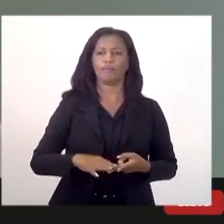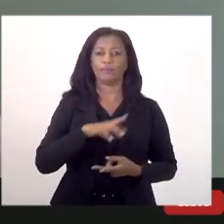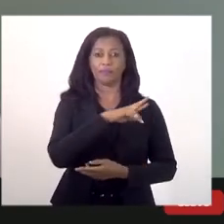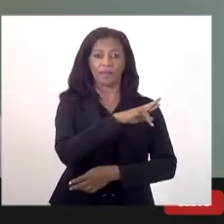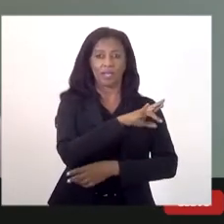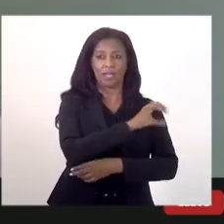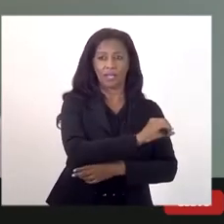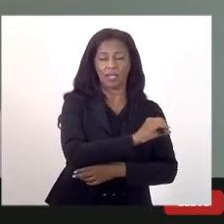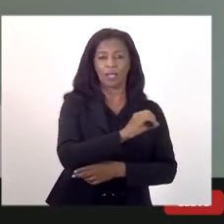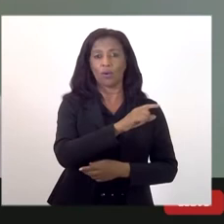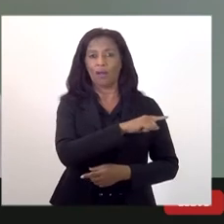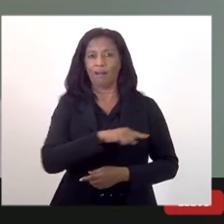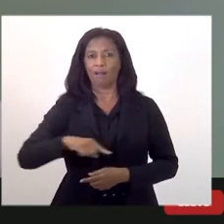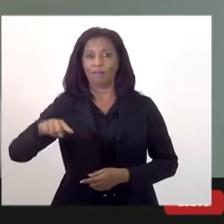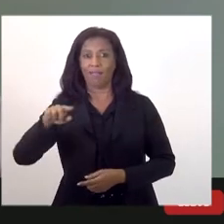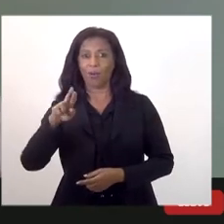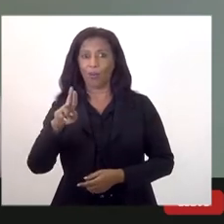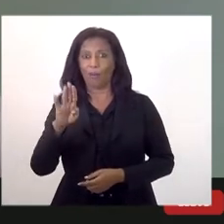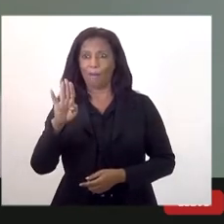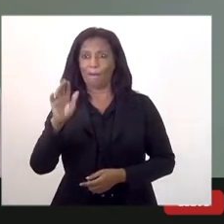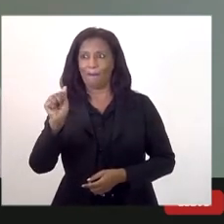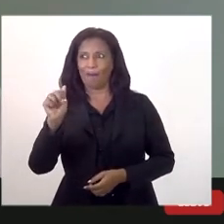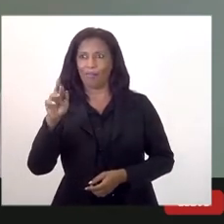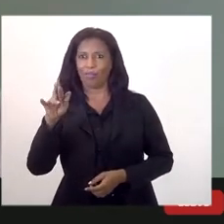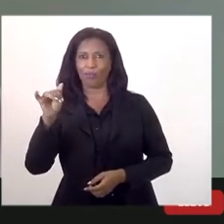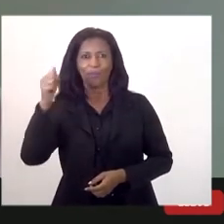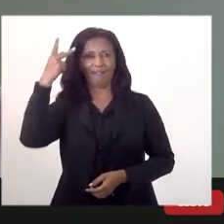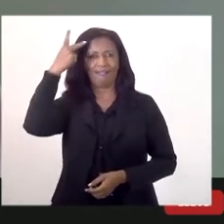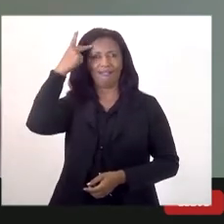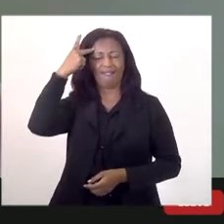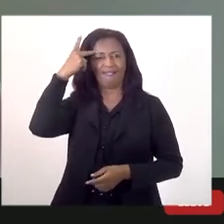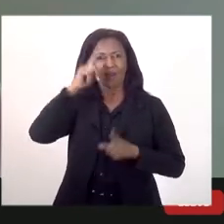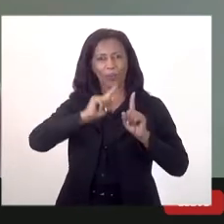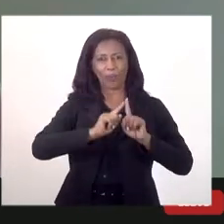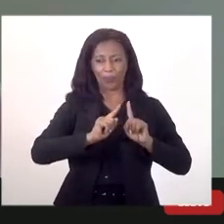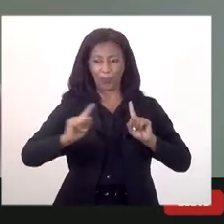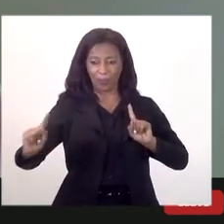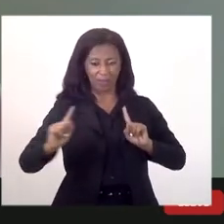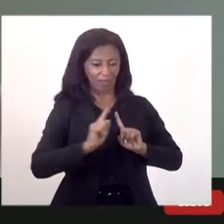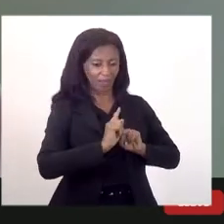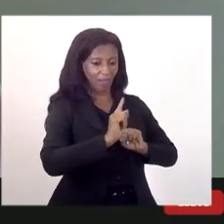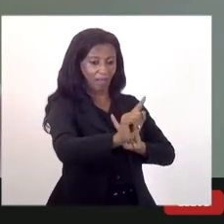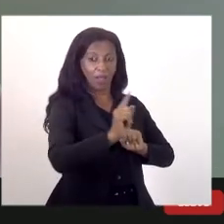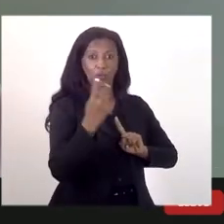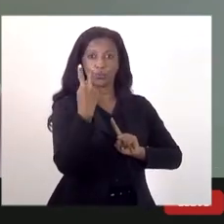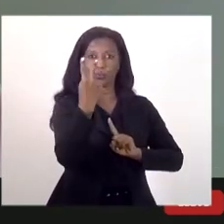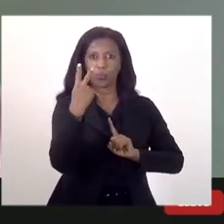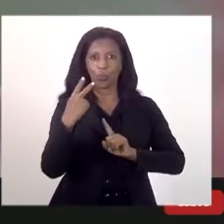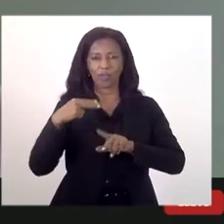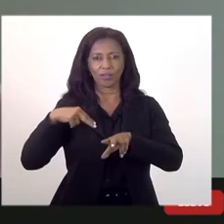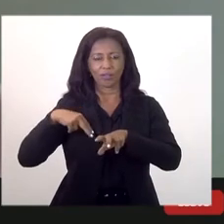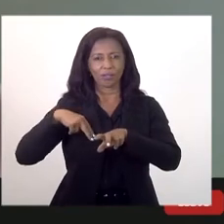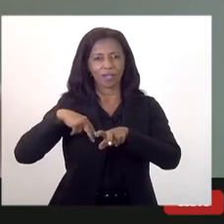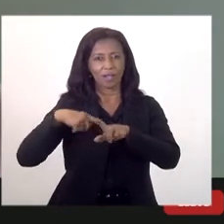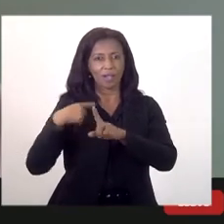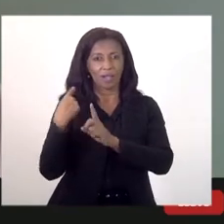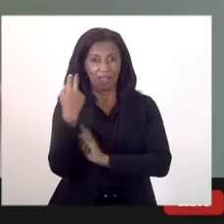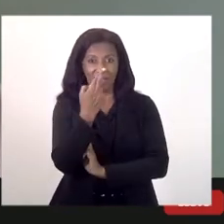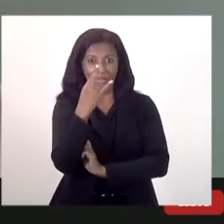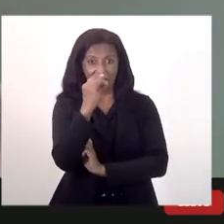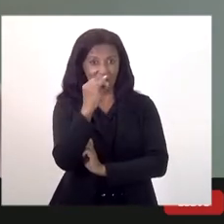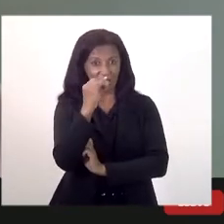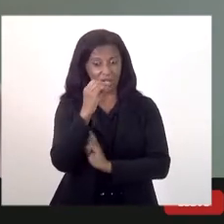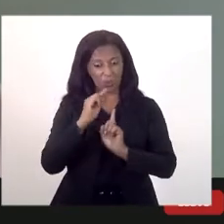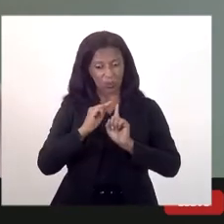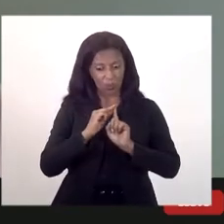Rio Ubatuba, que são duas rodovias importantes para o Rio de Janeiro, que é a Rio São Paulo